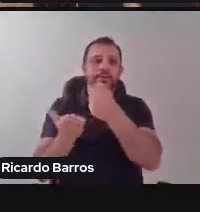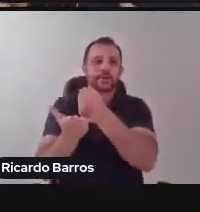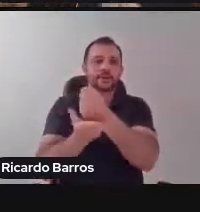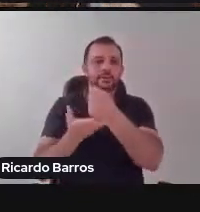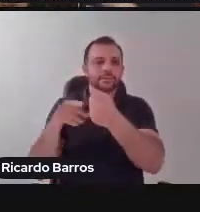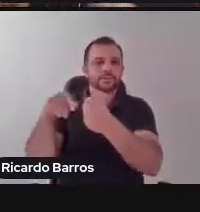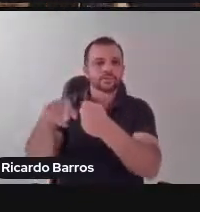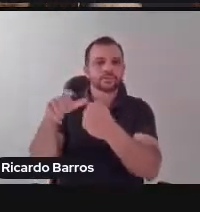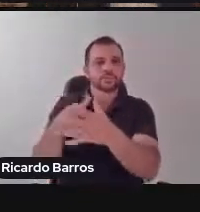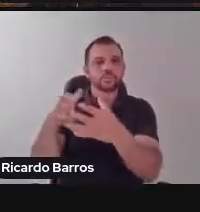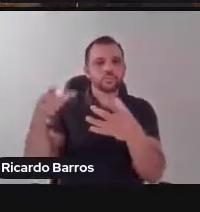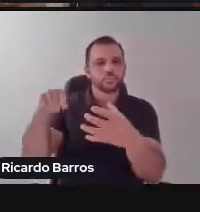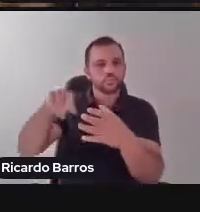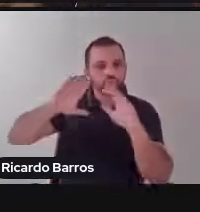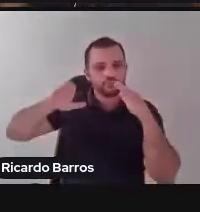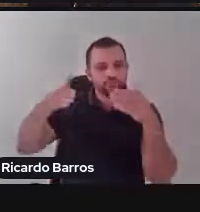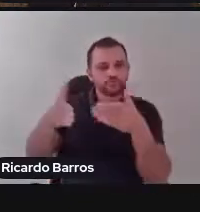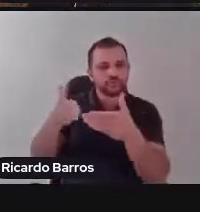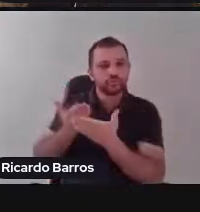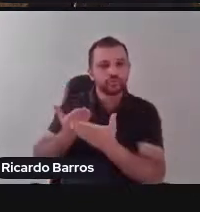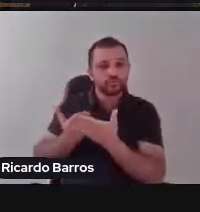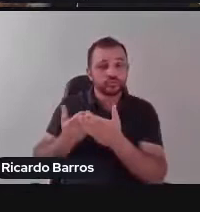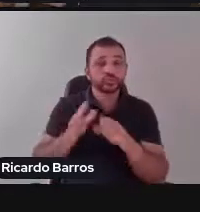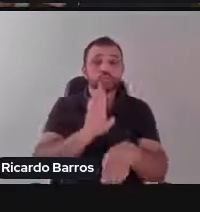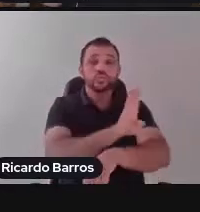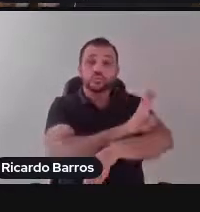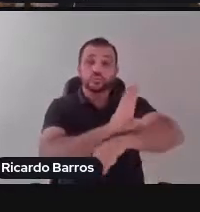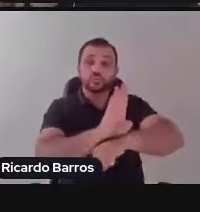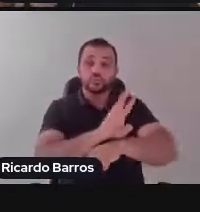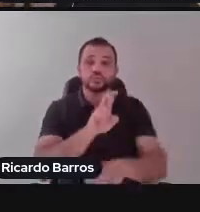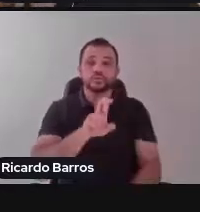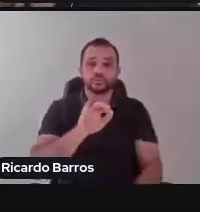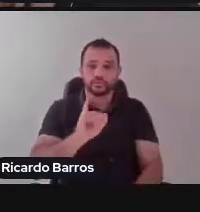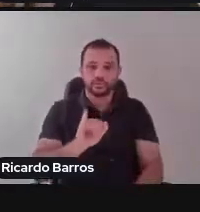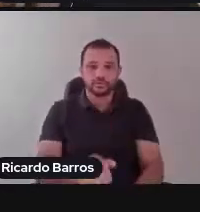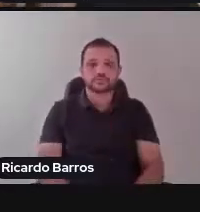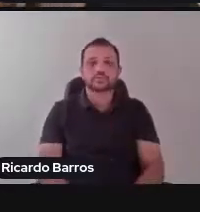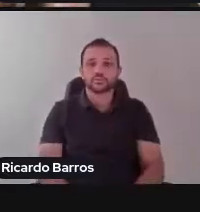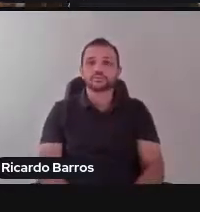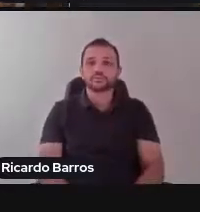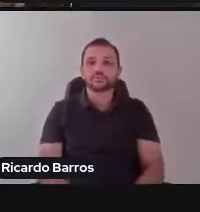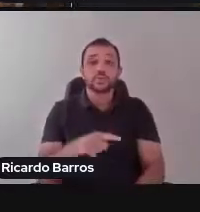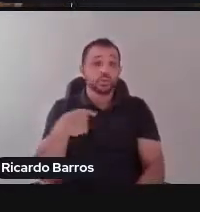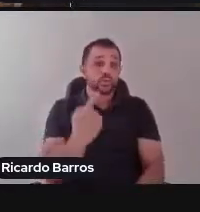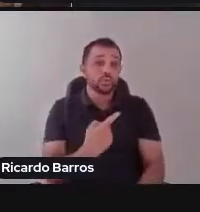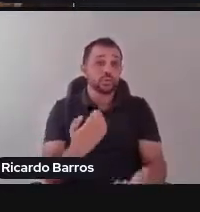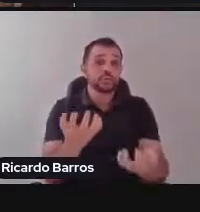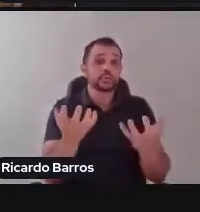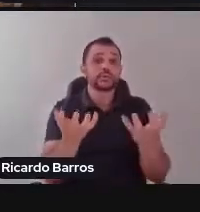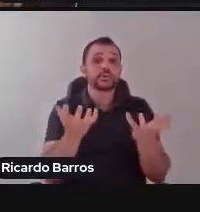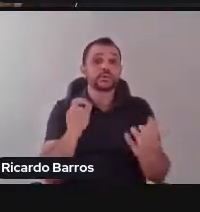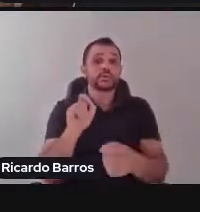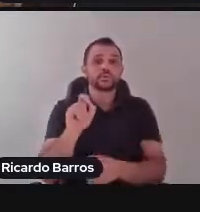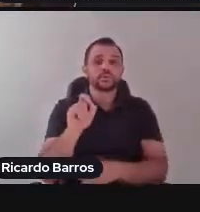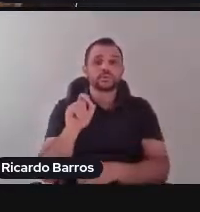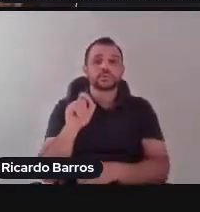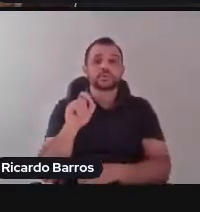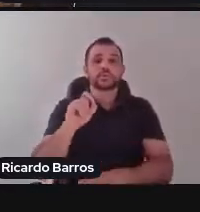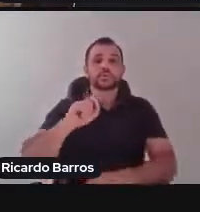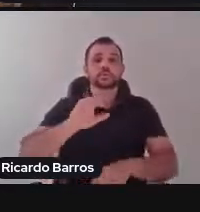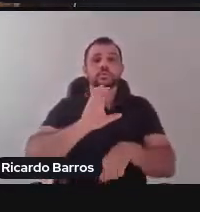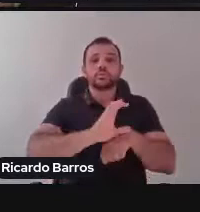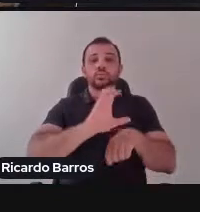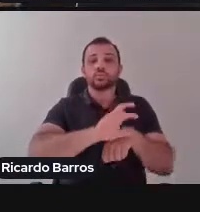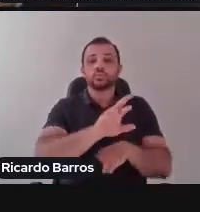em relações internacionais. Nós queremos, inclusive, romper com uma espécie de compreensão que o curso de